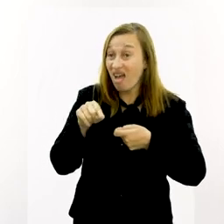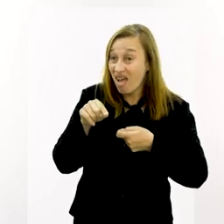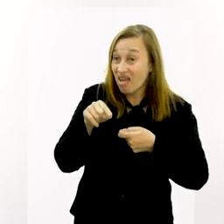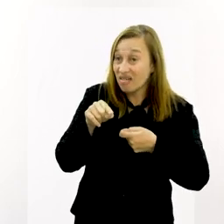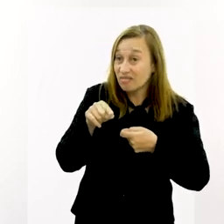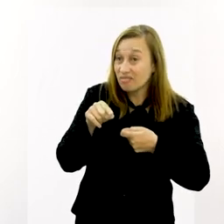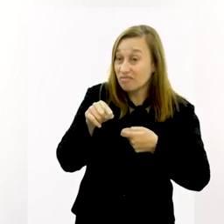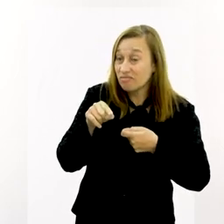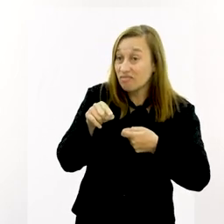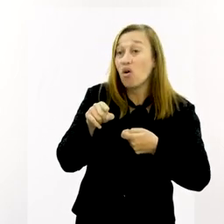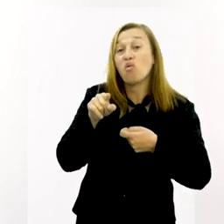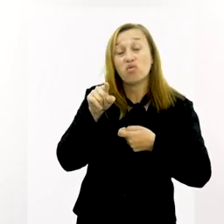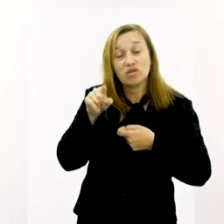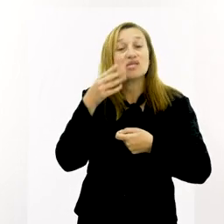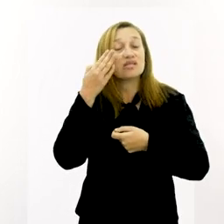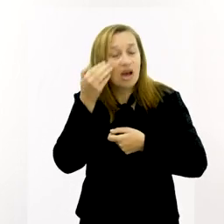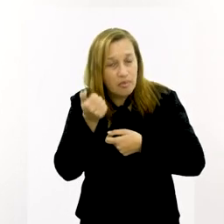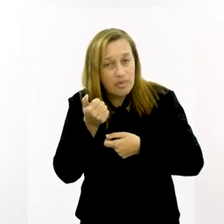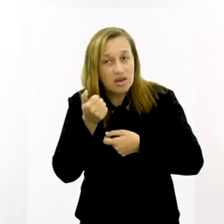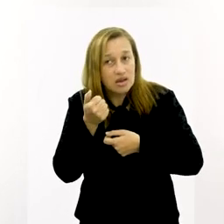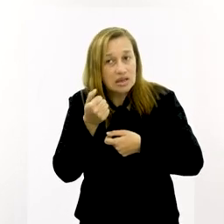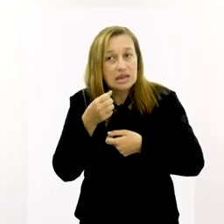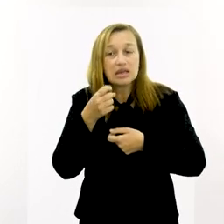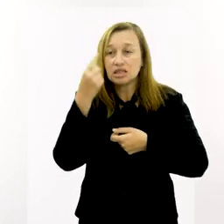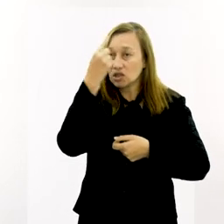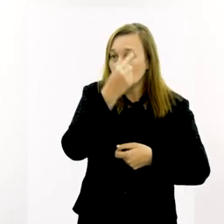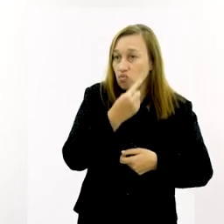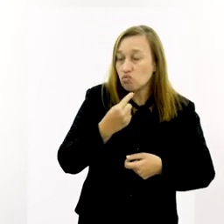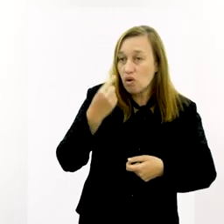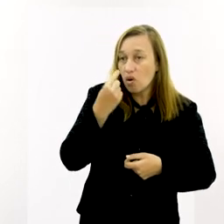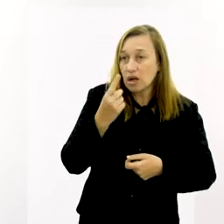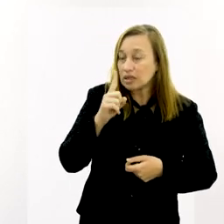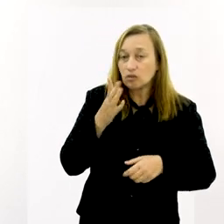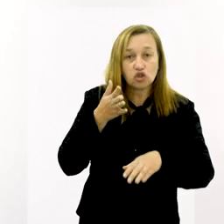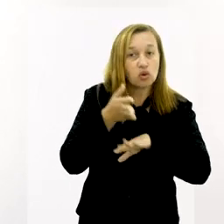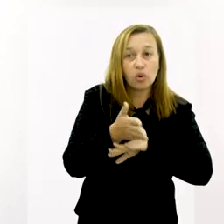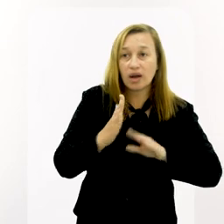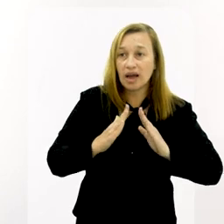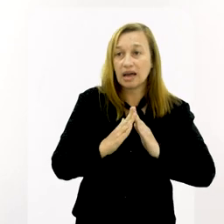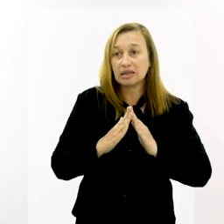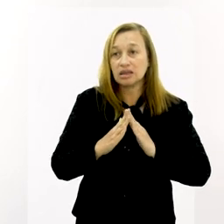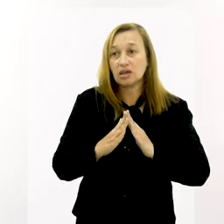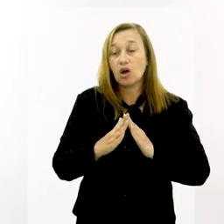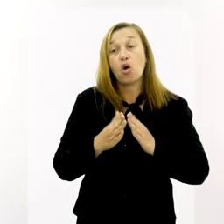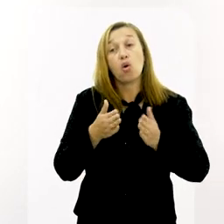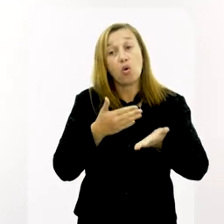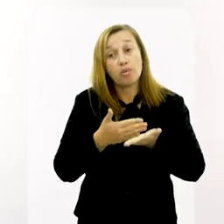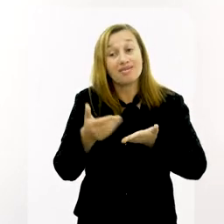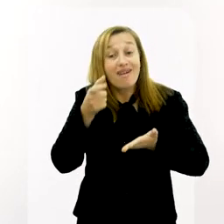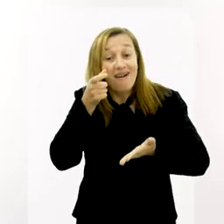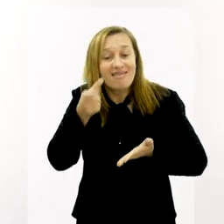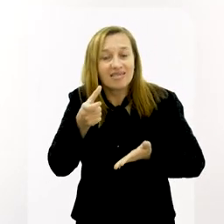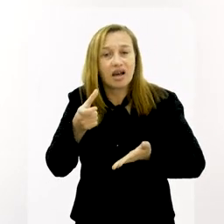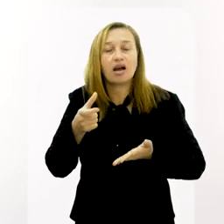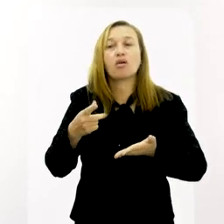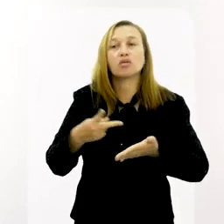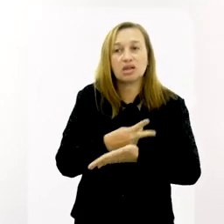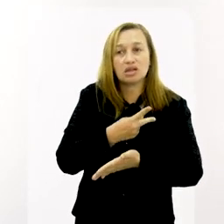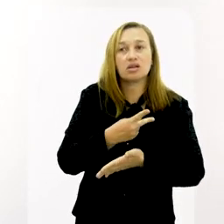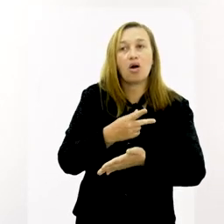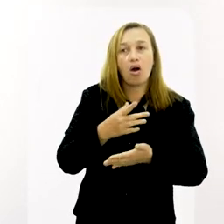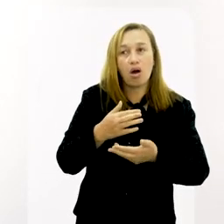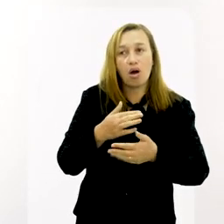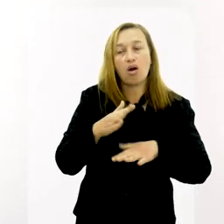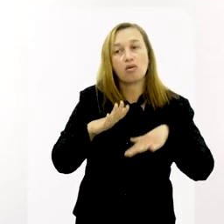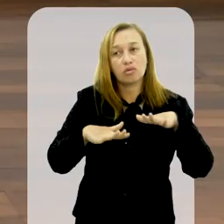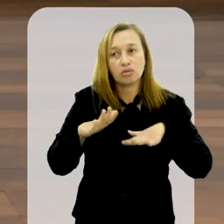É para você saber que se em uma hora ele não chegou, você tem que começar a alertar que algo aconteceu.